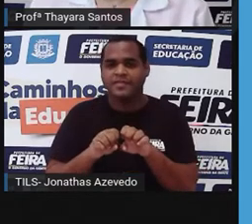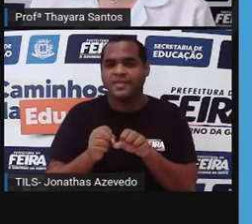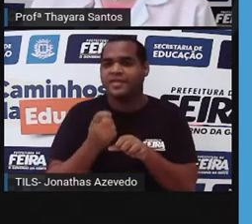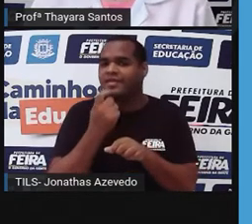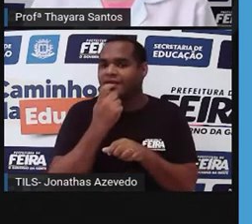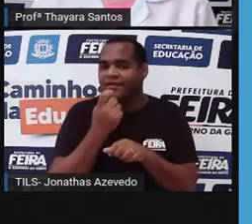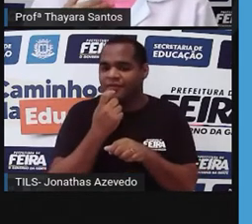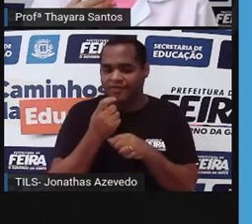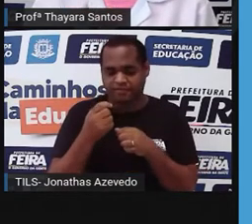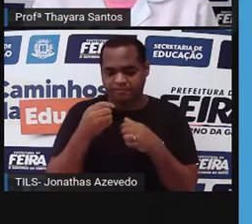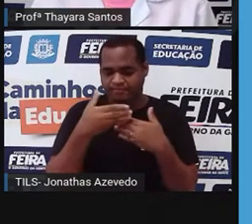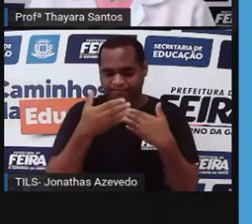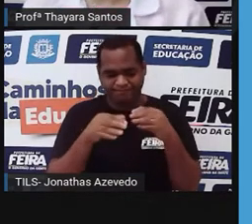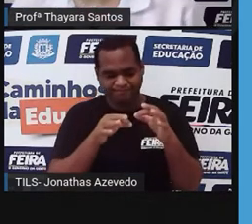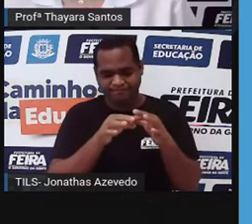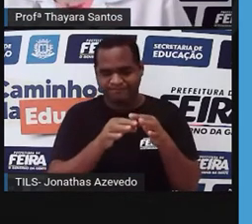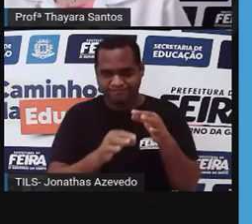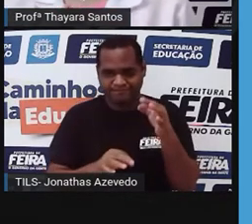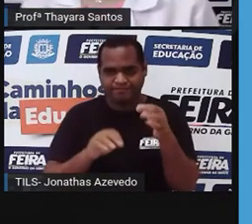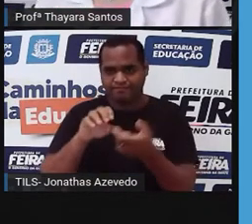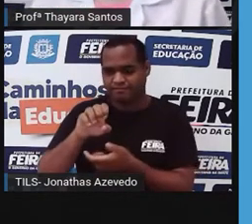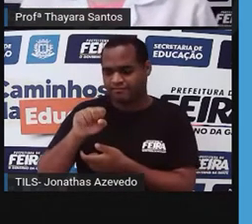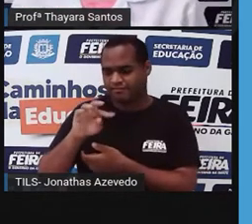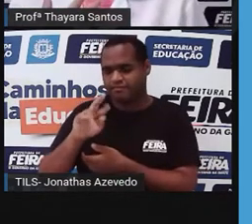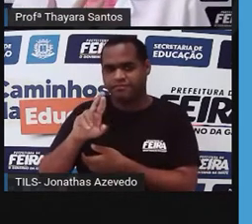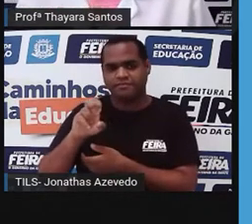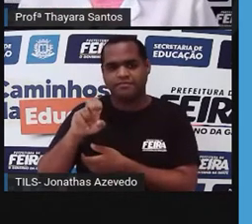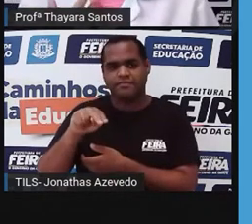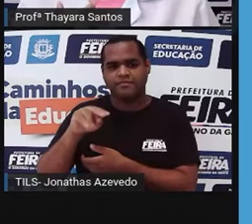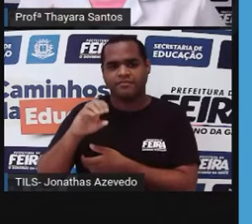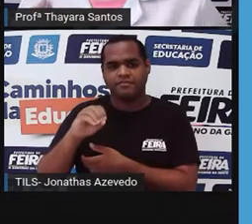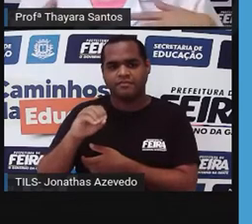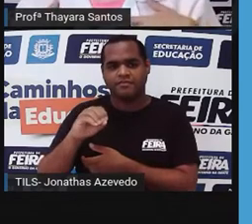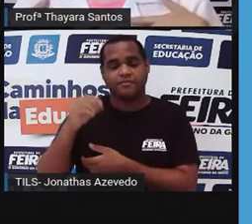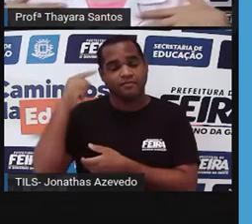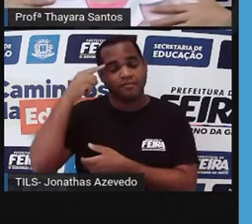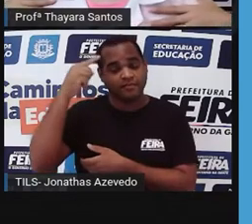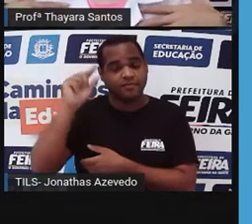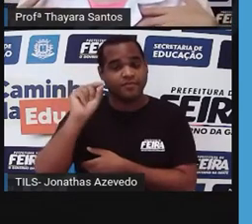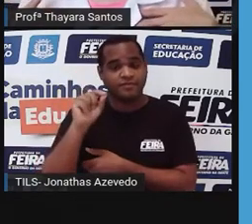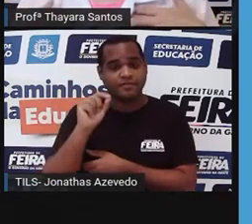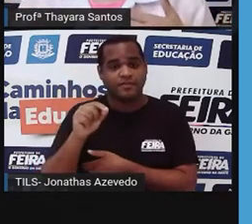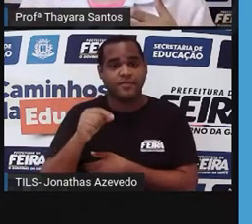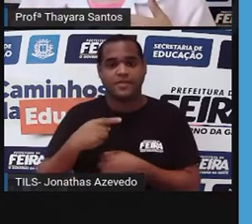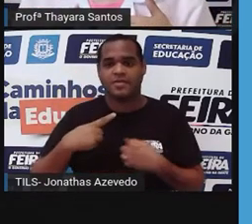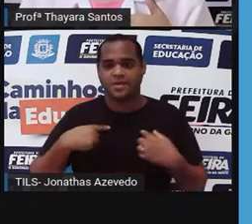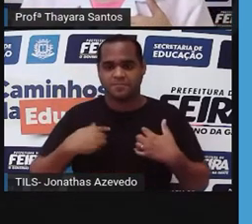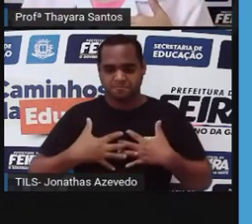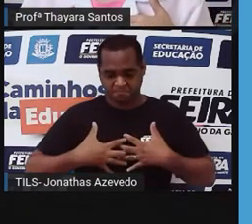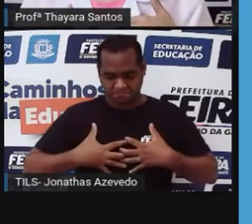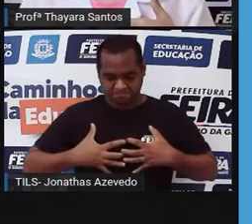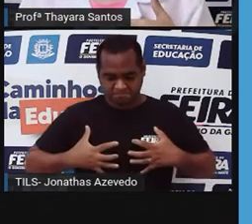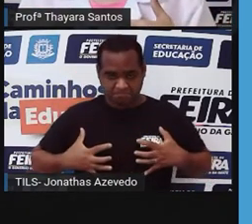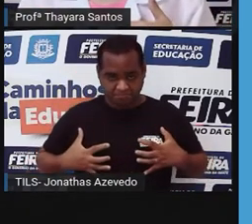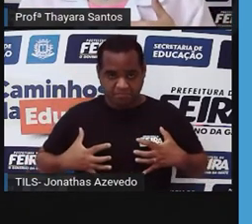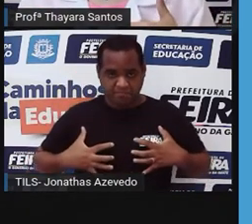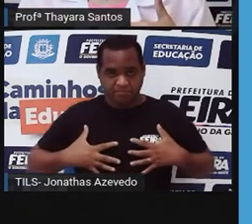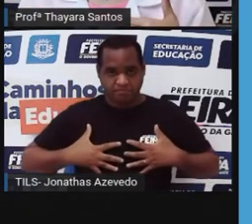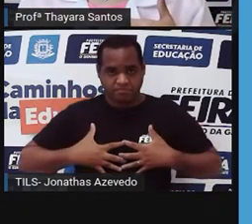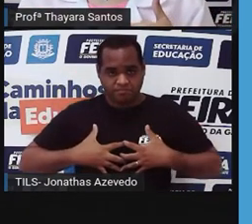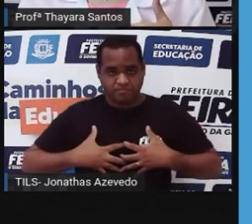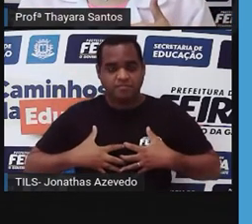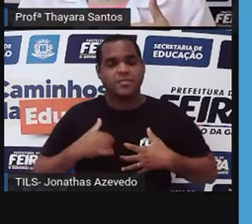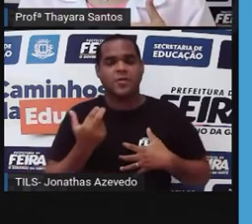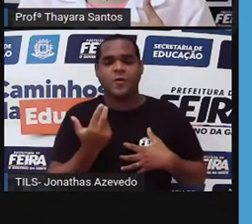externo. A gente também tem o externo. É esse ossinho aqui do meio, ó, que tá entre as nossas costelas. Só que no caso das